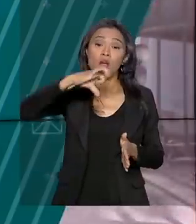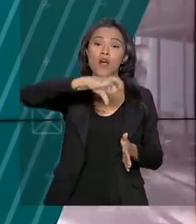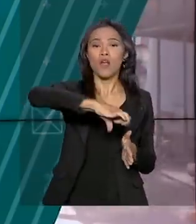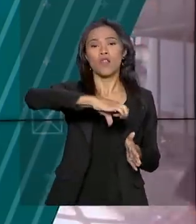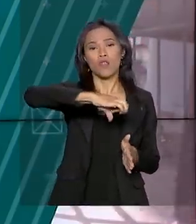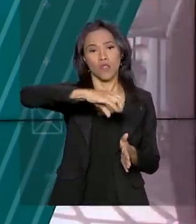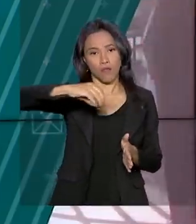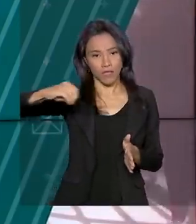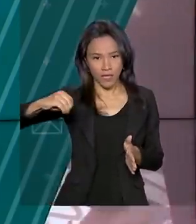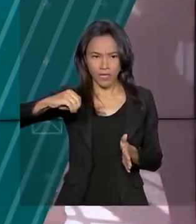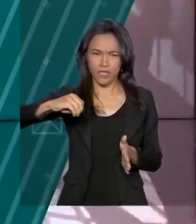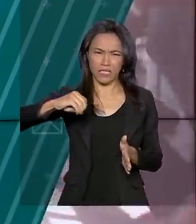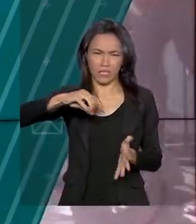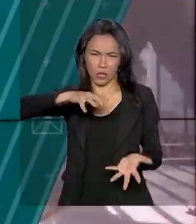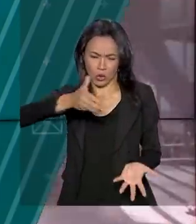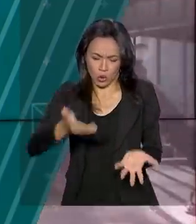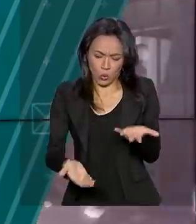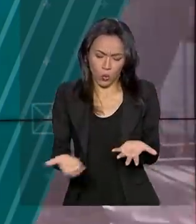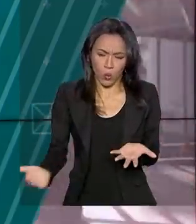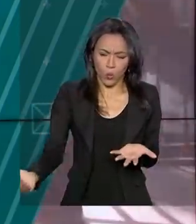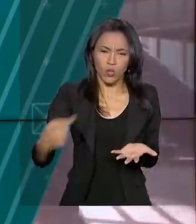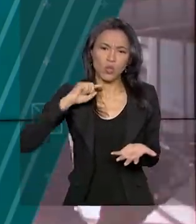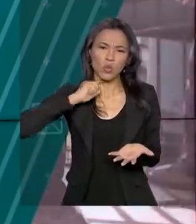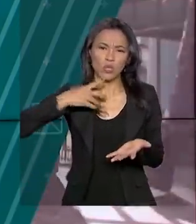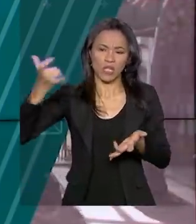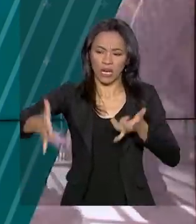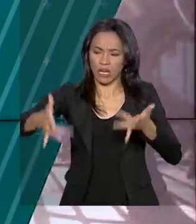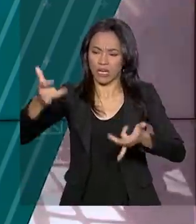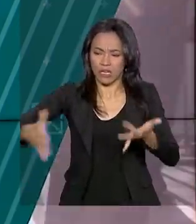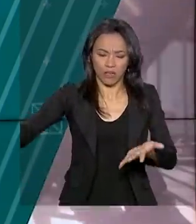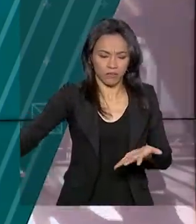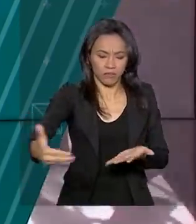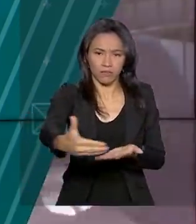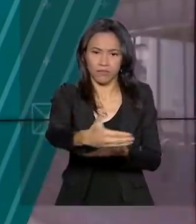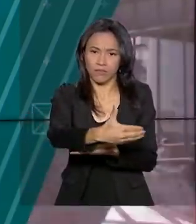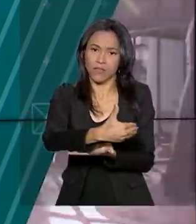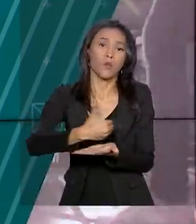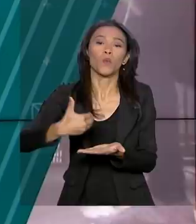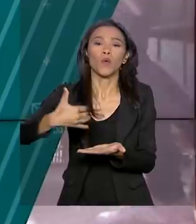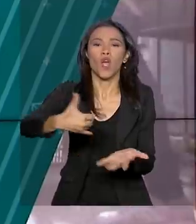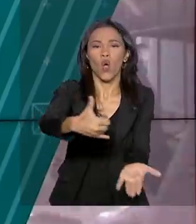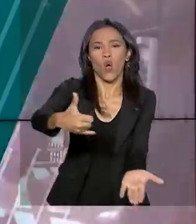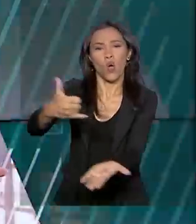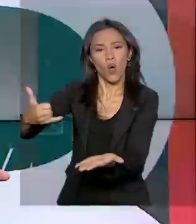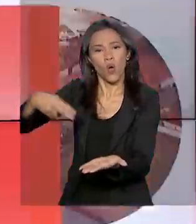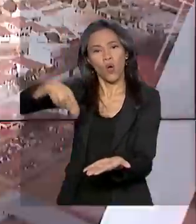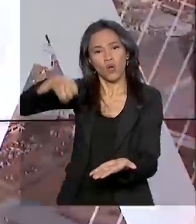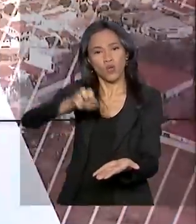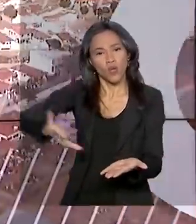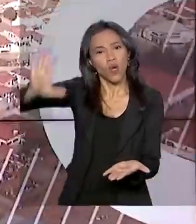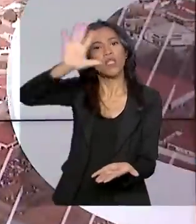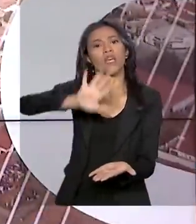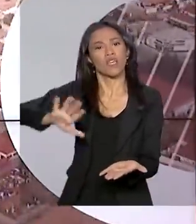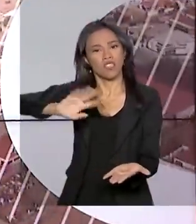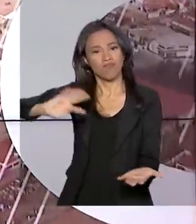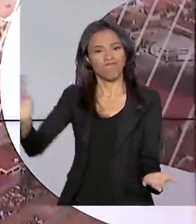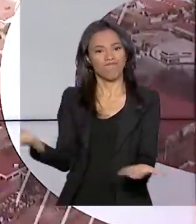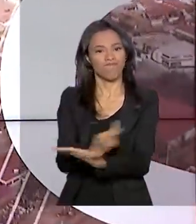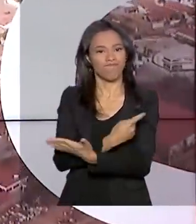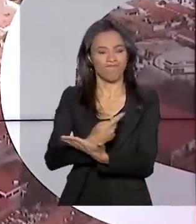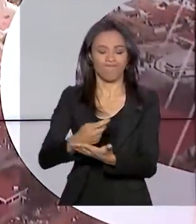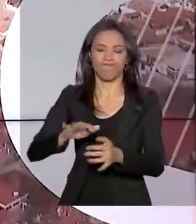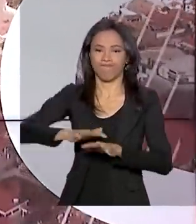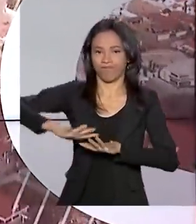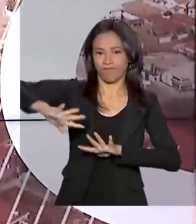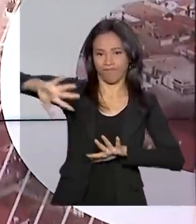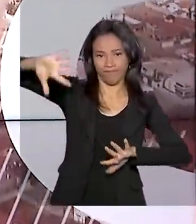toneladas de resíduos já foram recolhidas das praias, afetadas pelas manchas de óleo no Nordeste, segundo a Marinha. E o governo federal